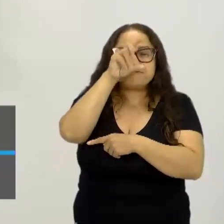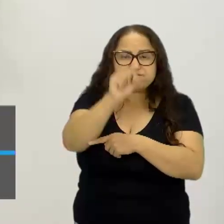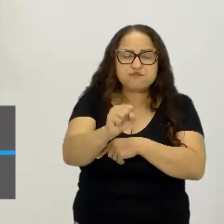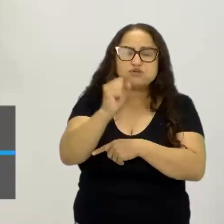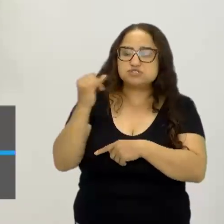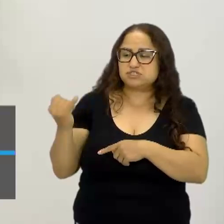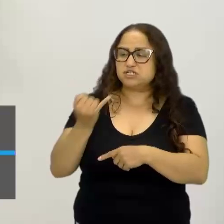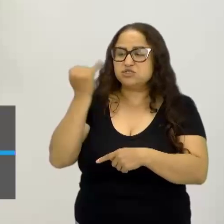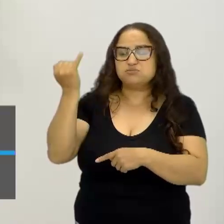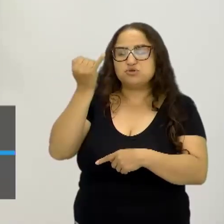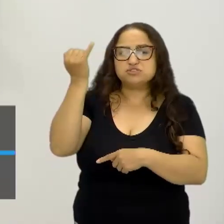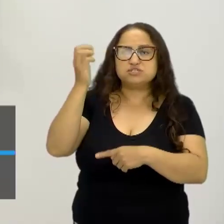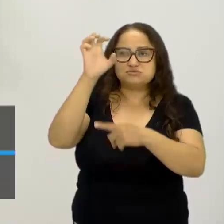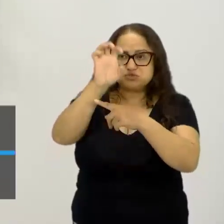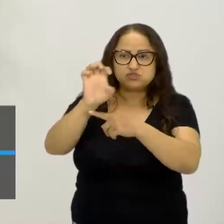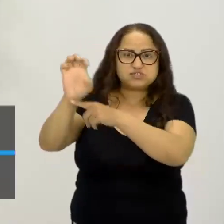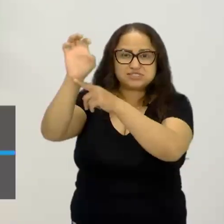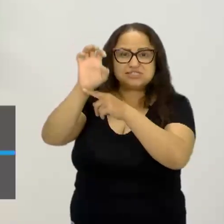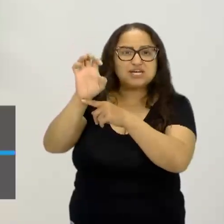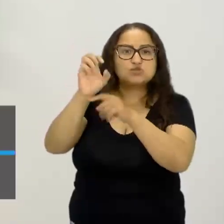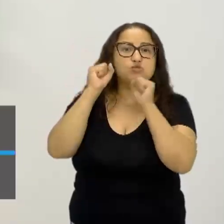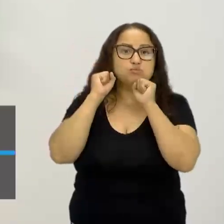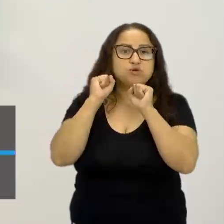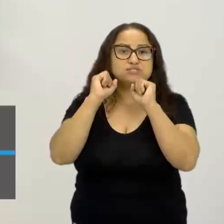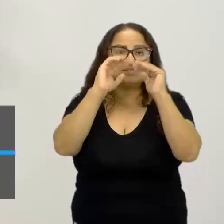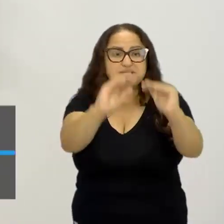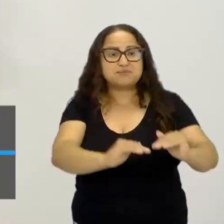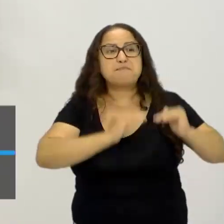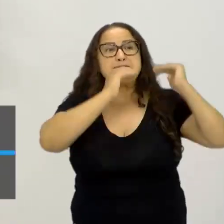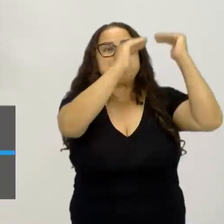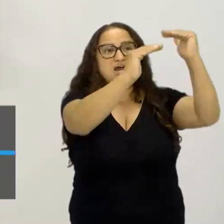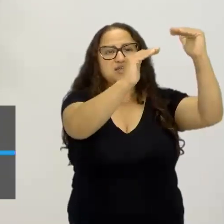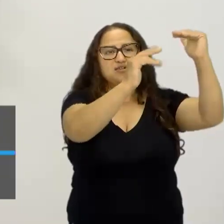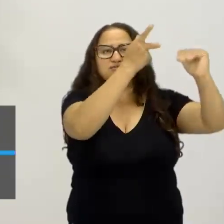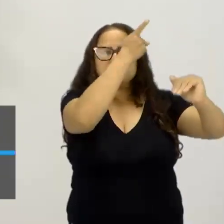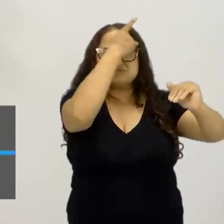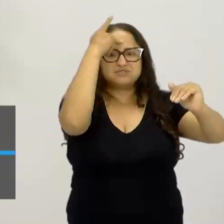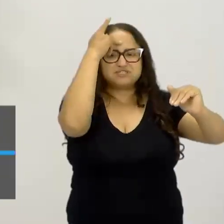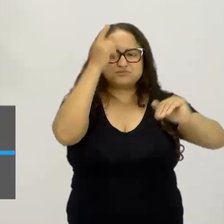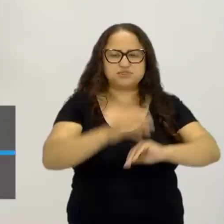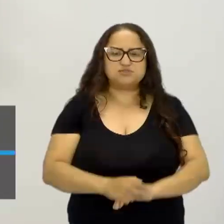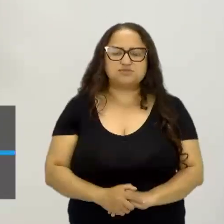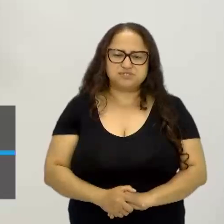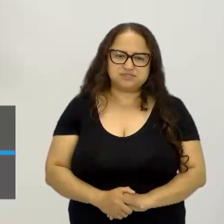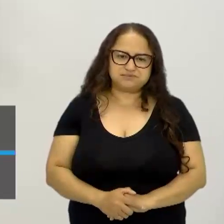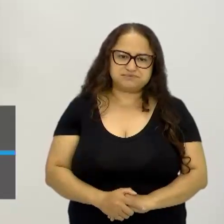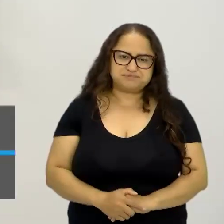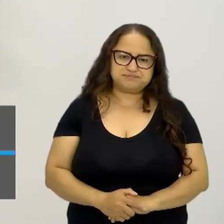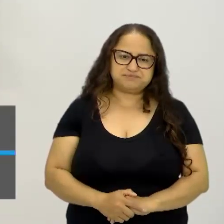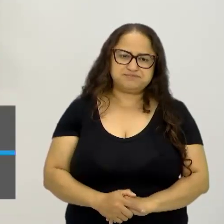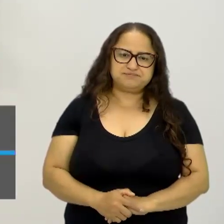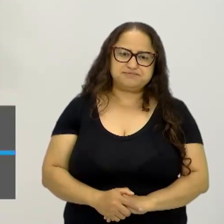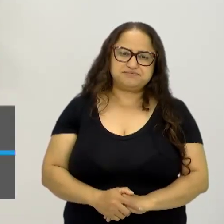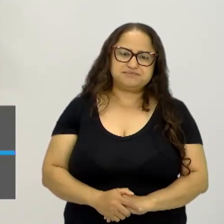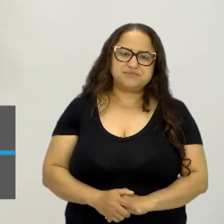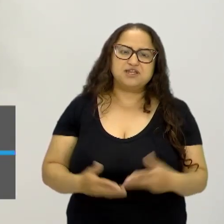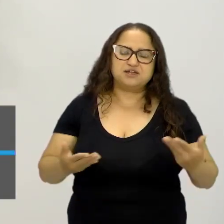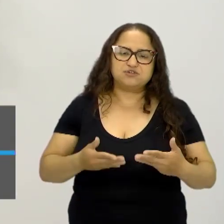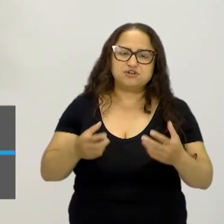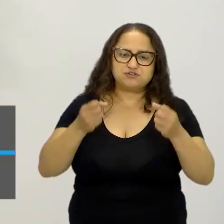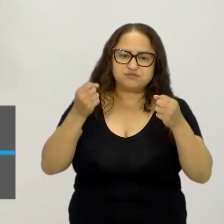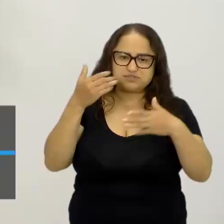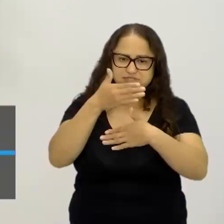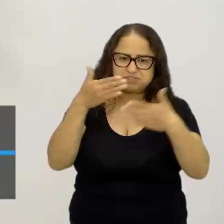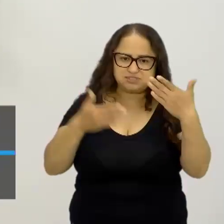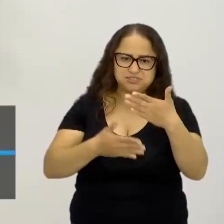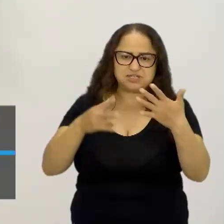para que o Estado, ele tenha poder sobre as pessoas. Então, eu vou ler esse slide com vocês e daí eu vou falar depois